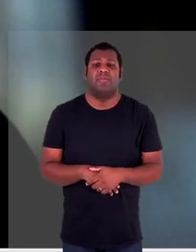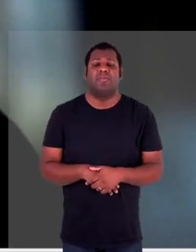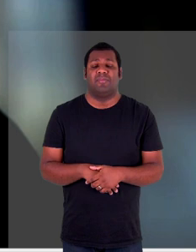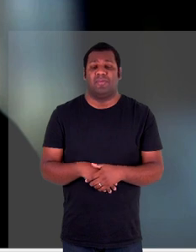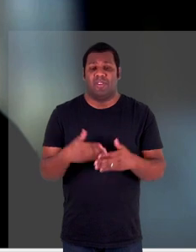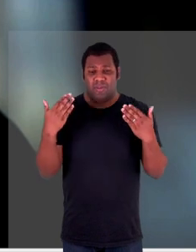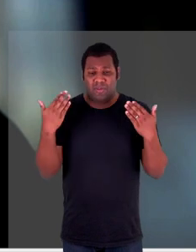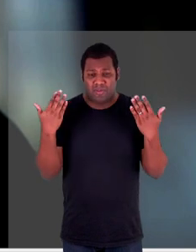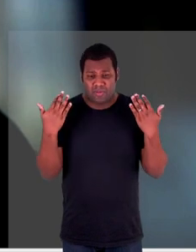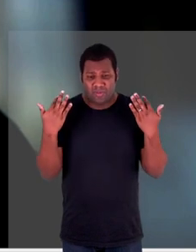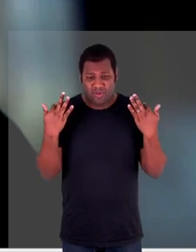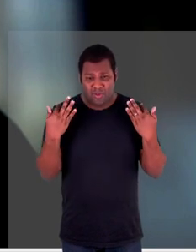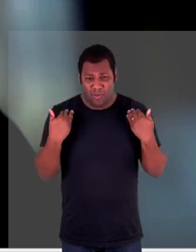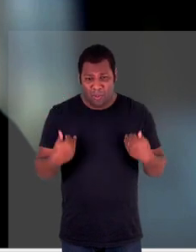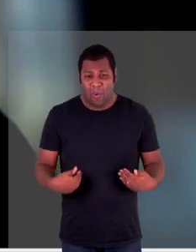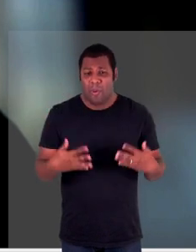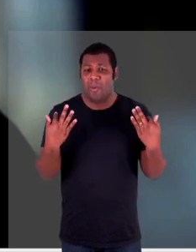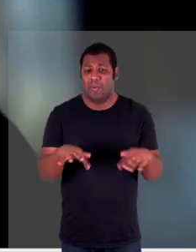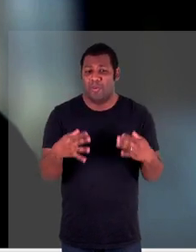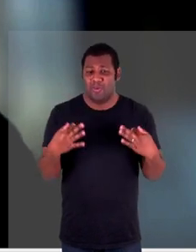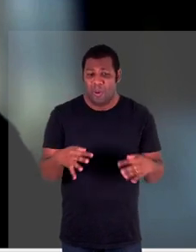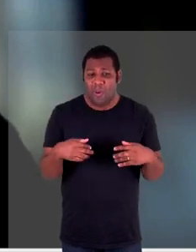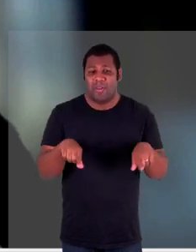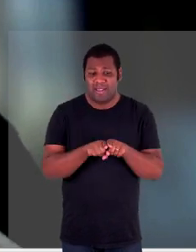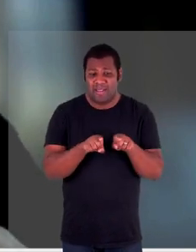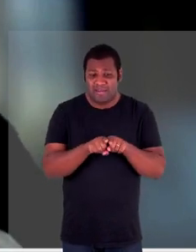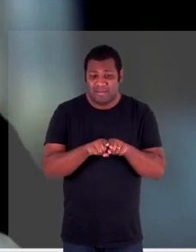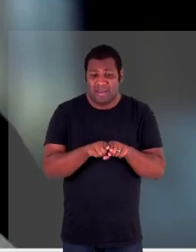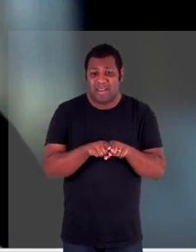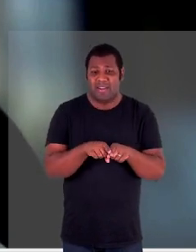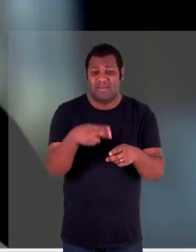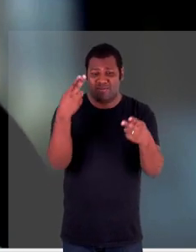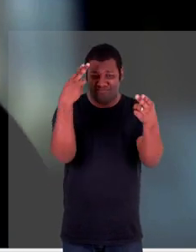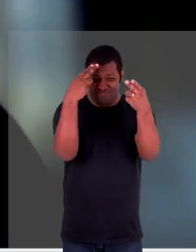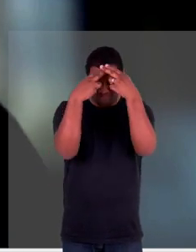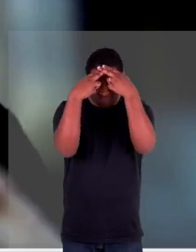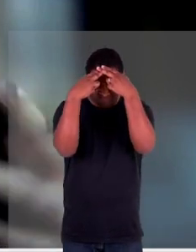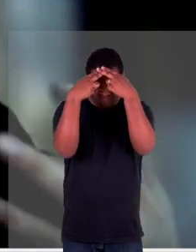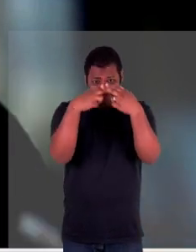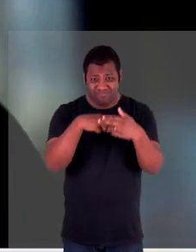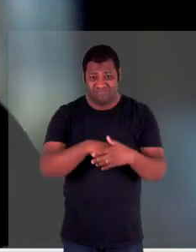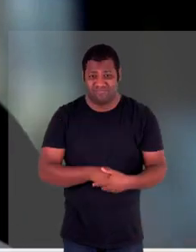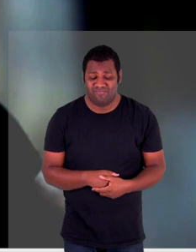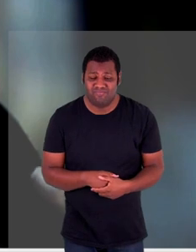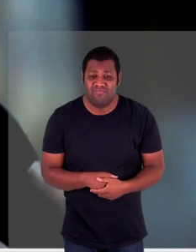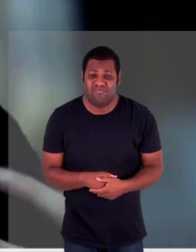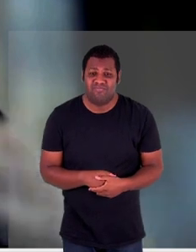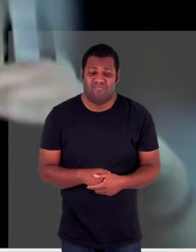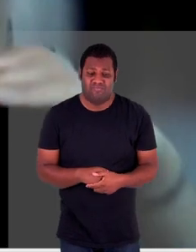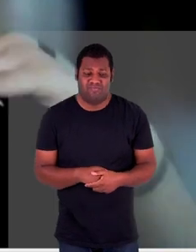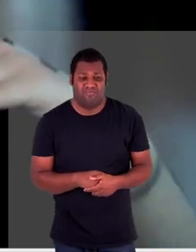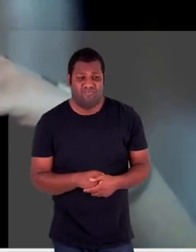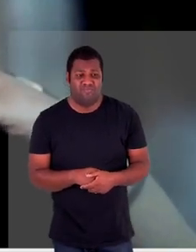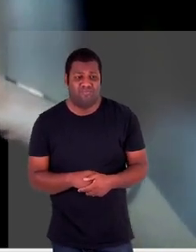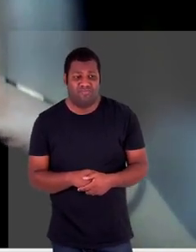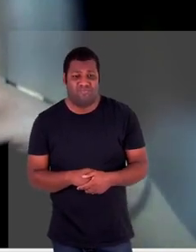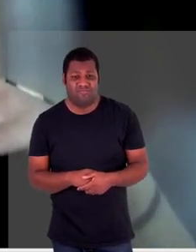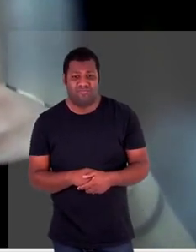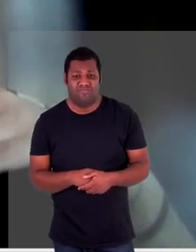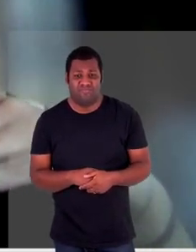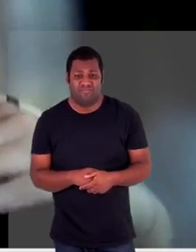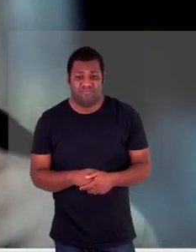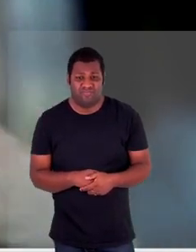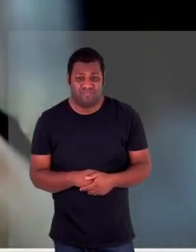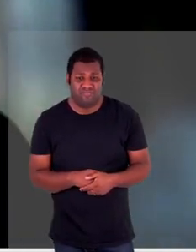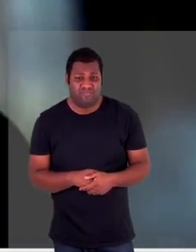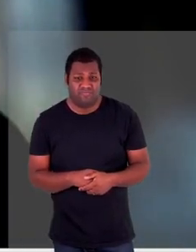eles não são comparáveis você não existe uma tabela que fala o nível de dor é